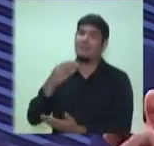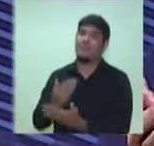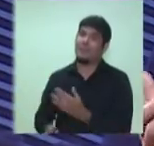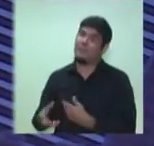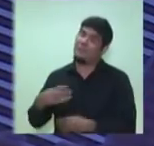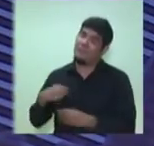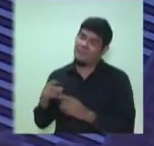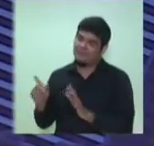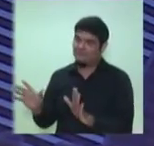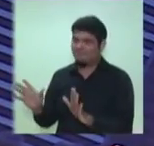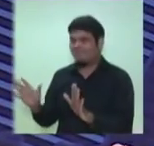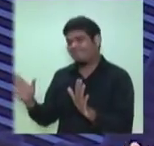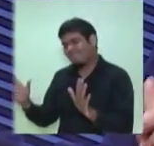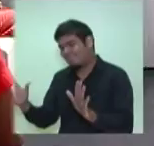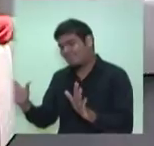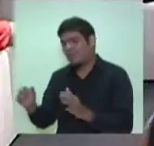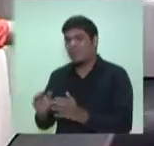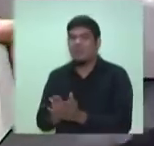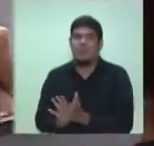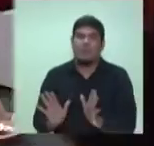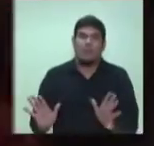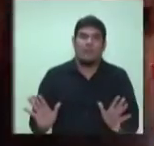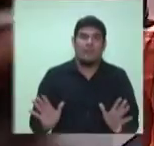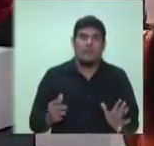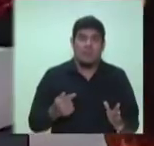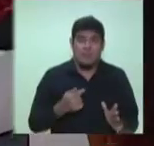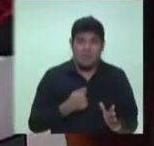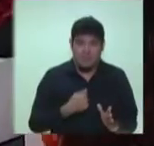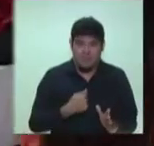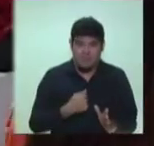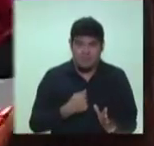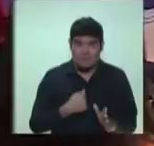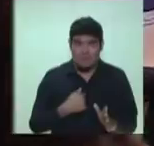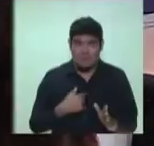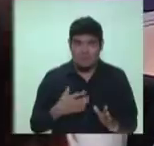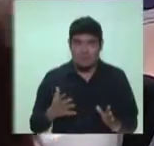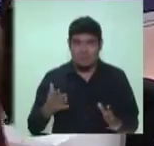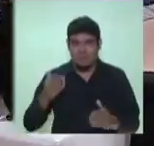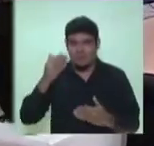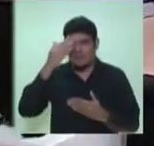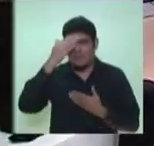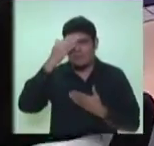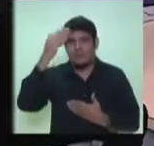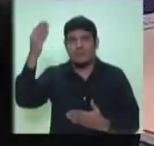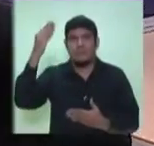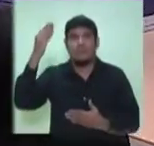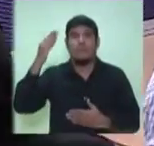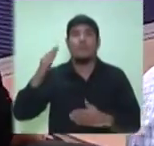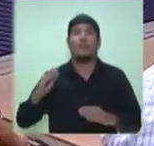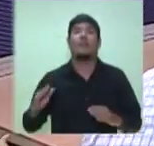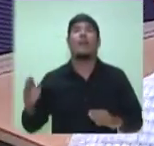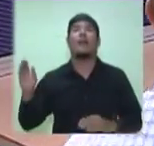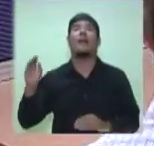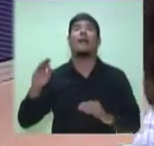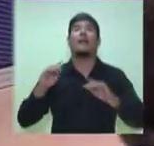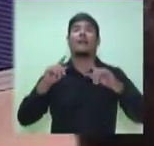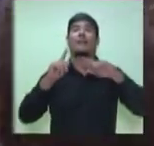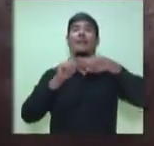defino como um cristão, basicamente um cristão, e parabenizo a Assembleia de Deus pelo seu centenário.